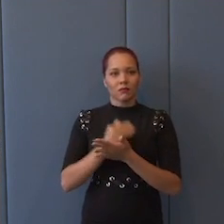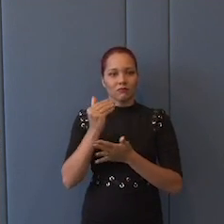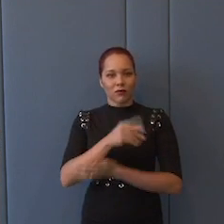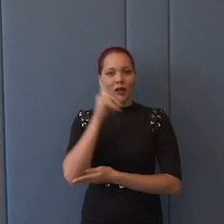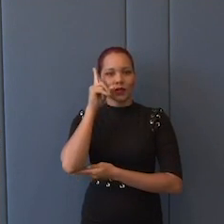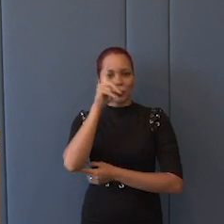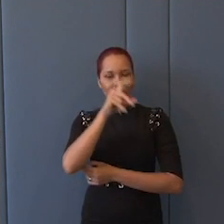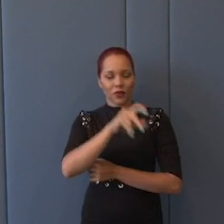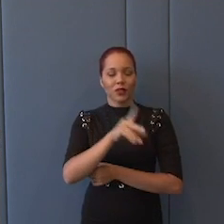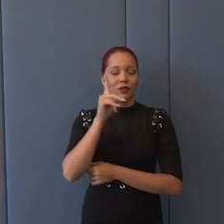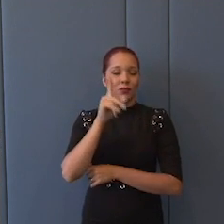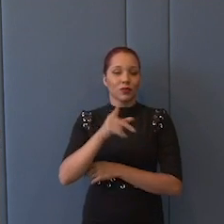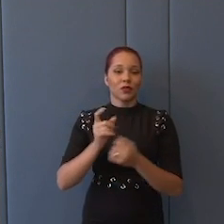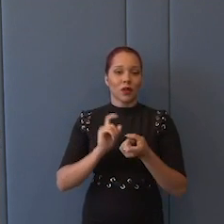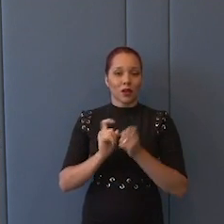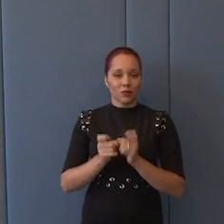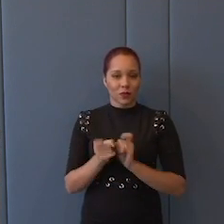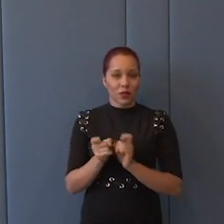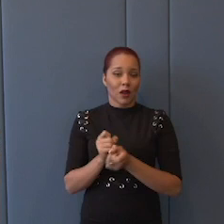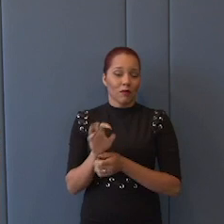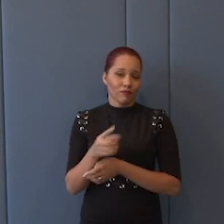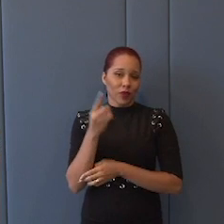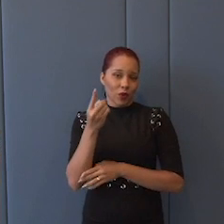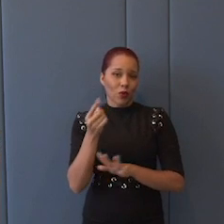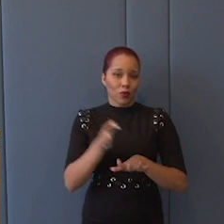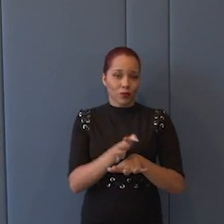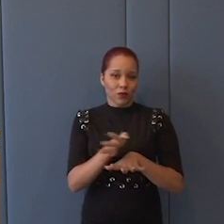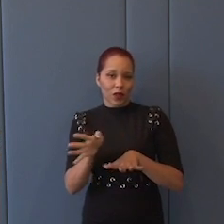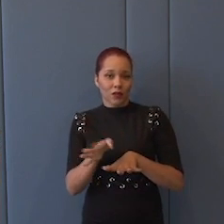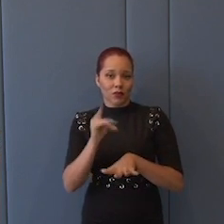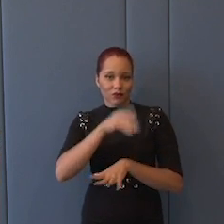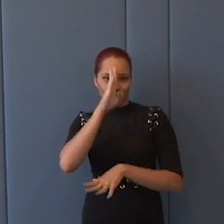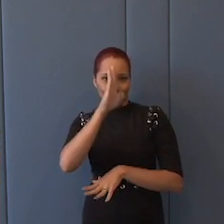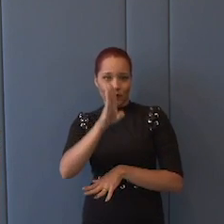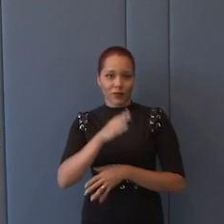administrar, como um dos eixos fundamentais.